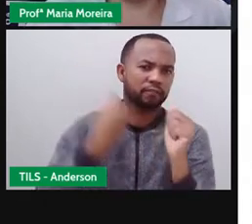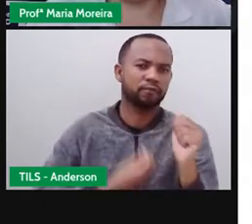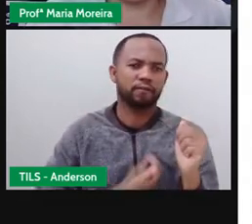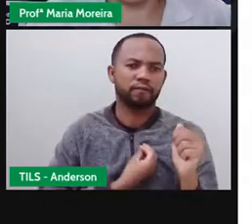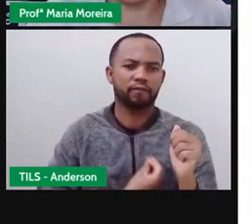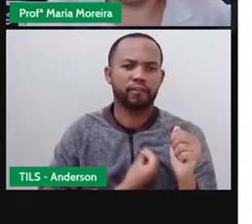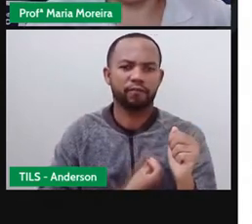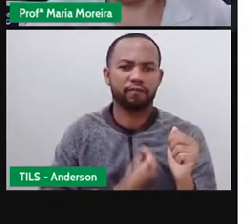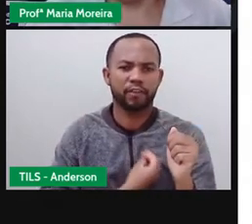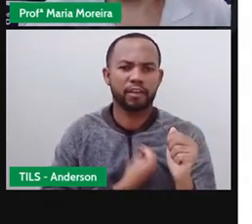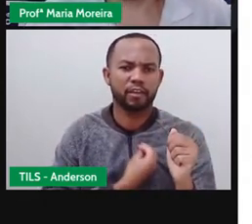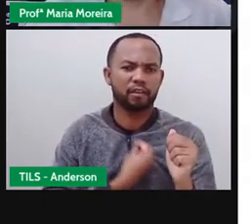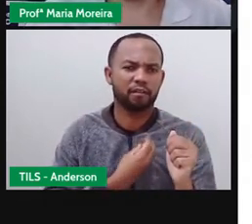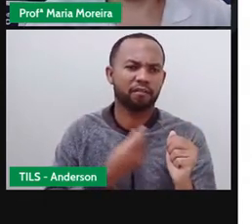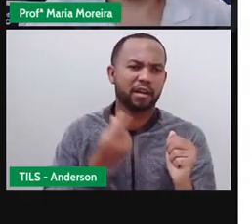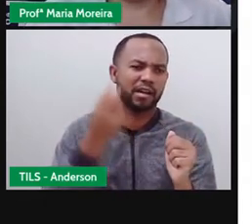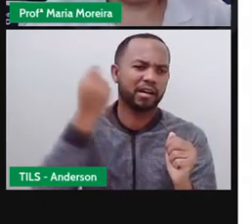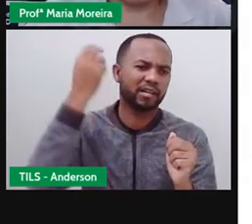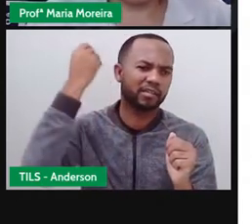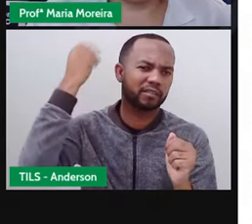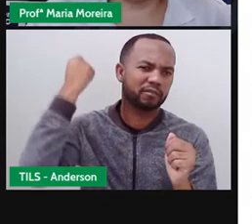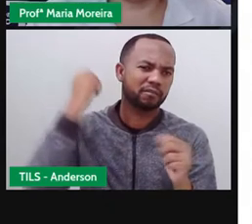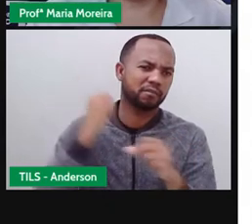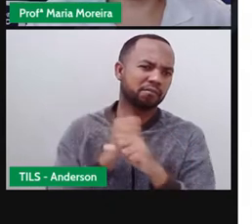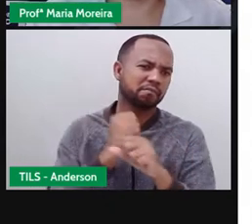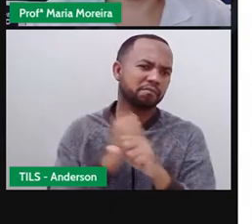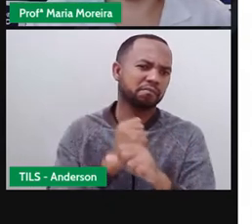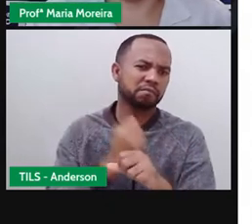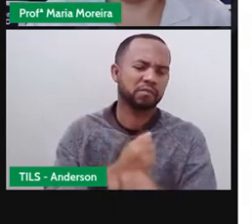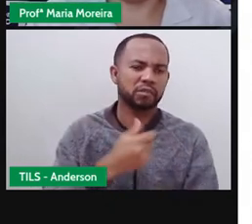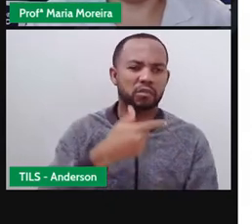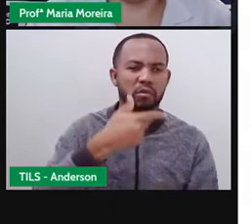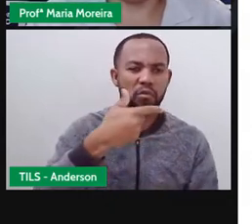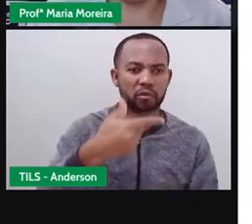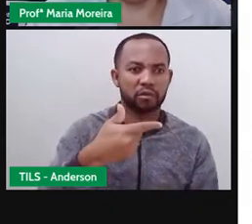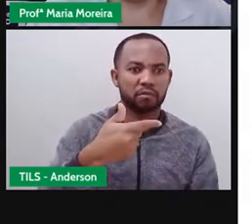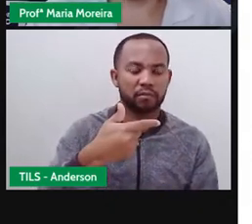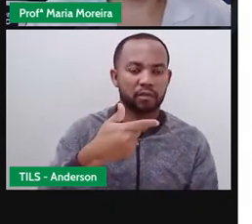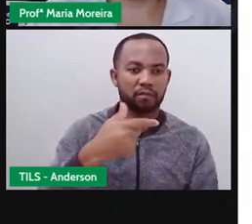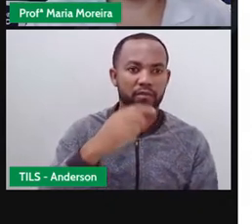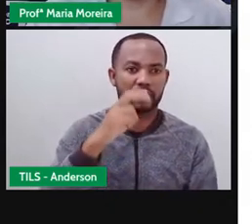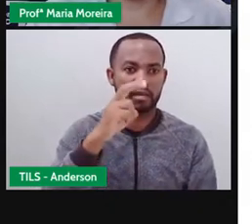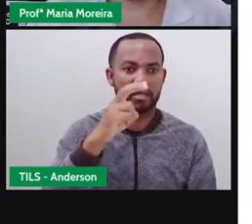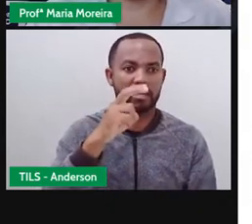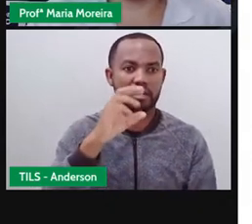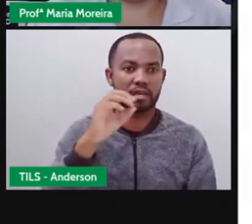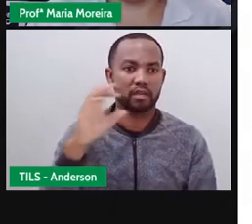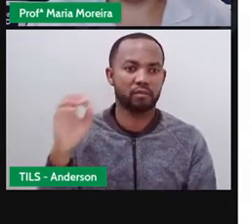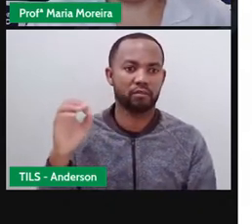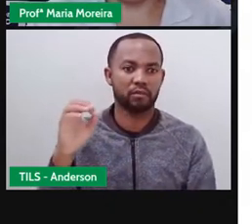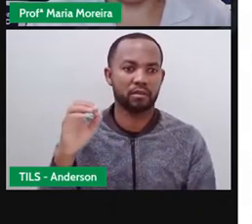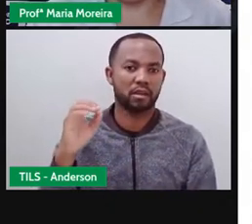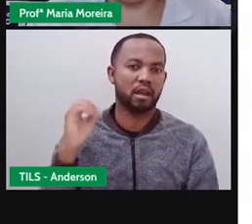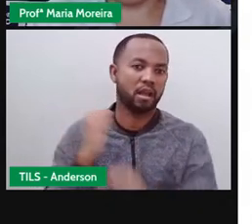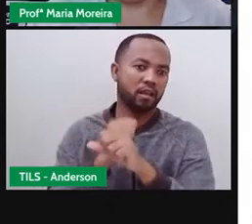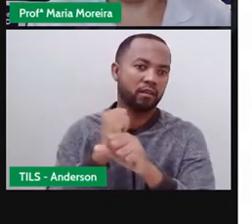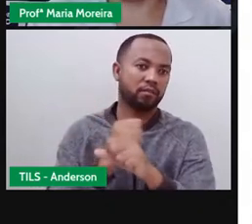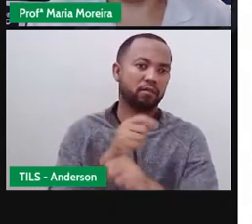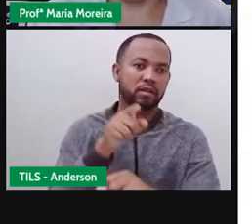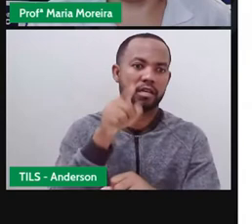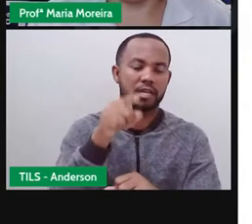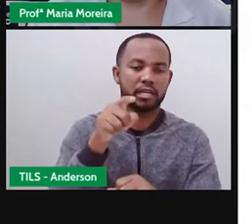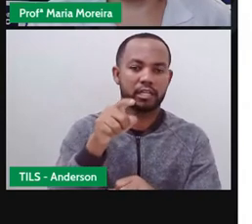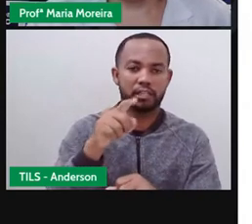há cerca de 2.500 anos e que tinha o dom de criar histórias. A